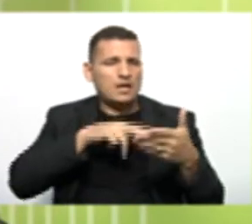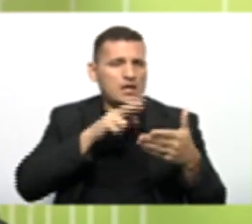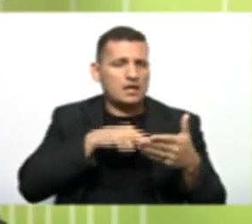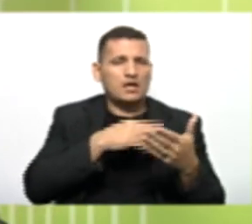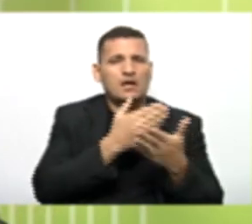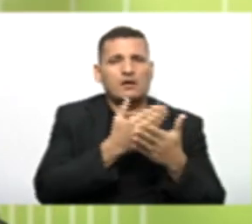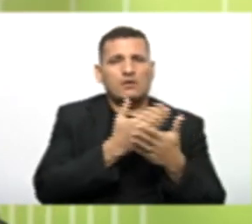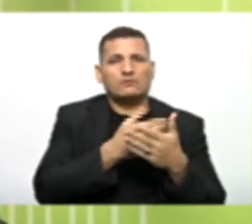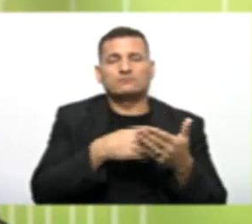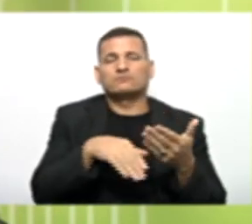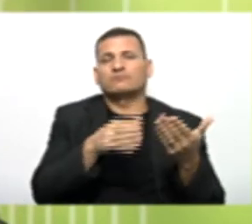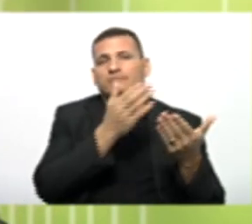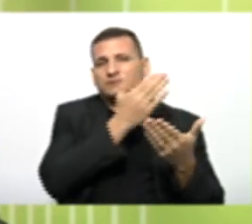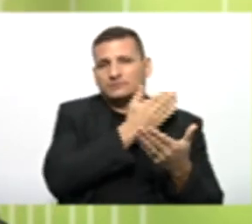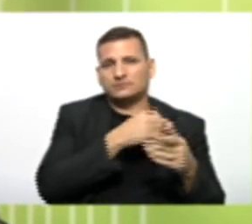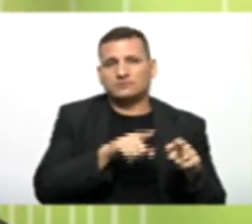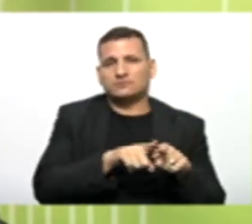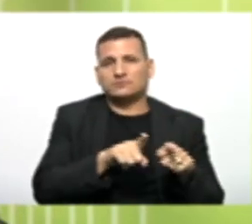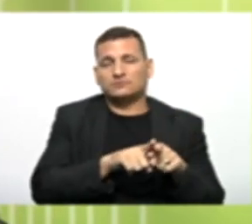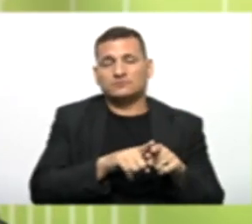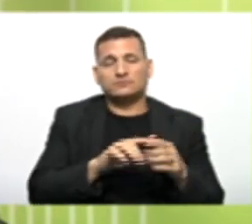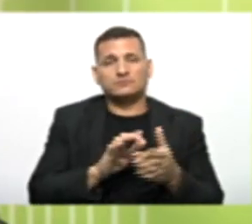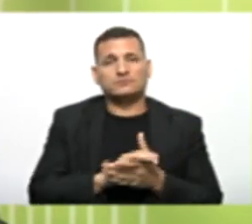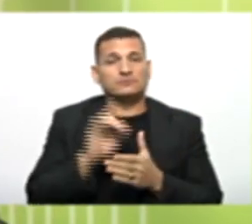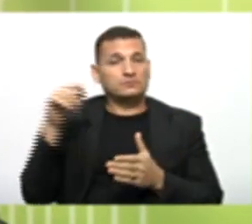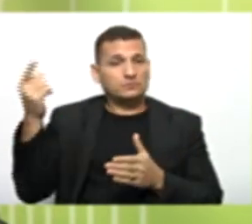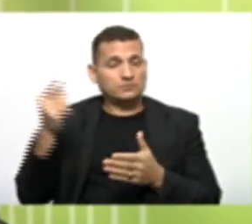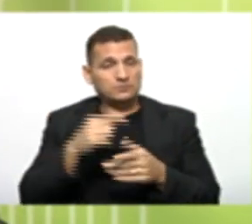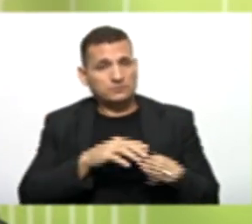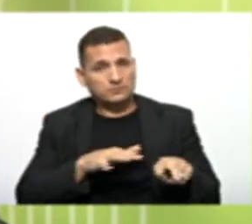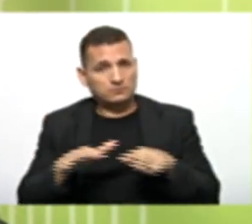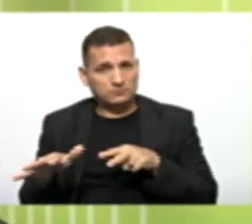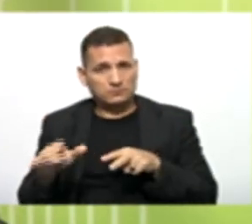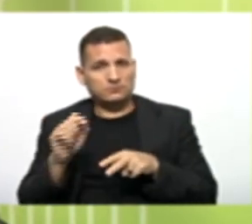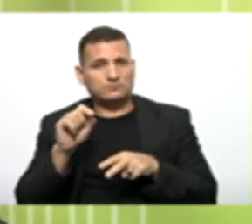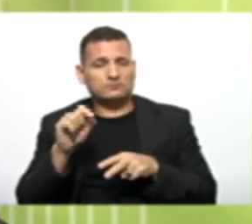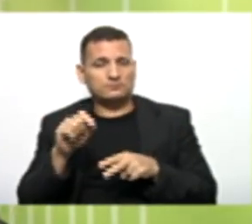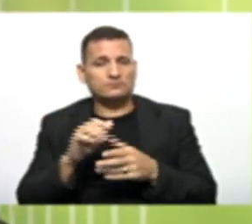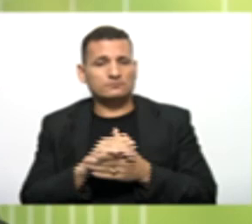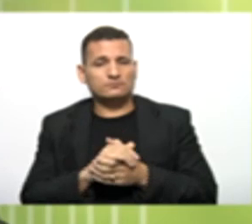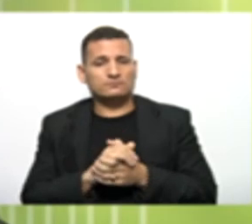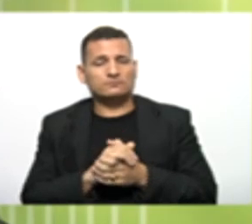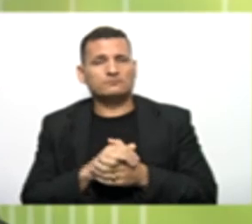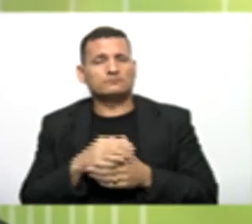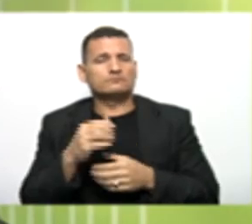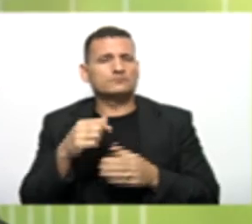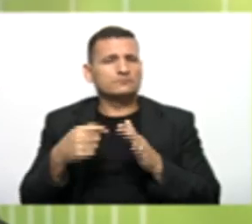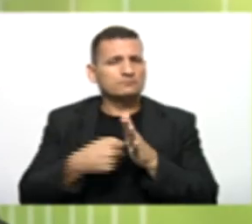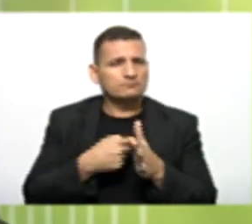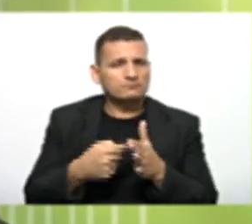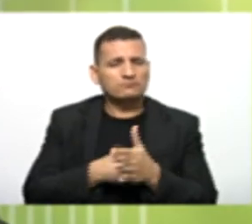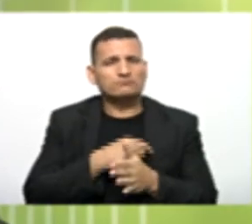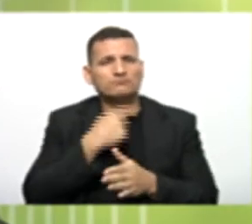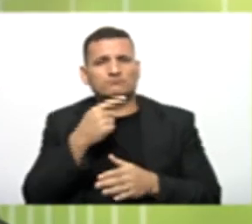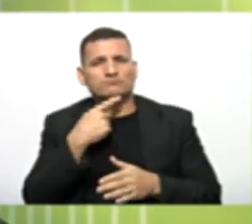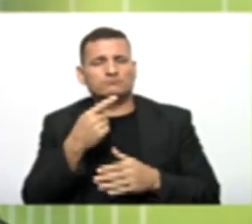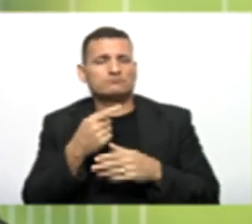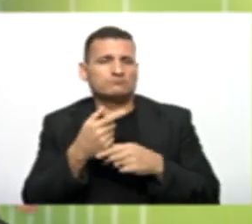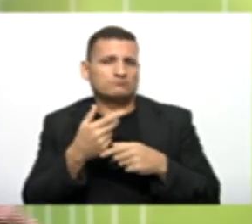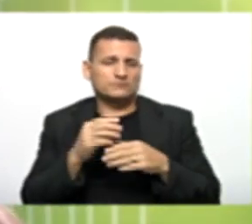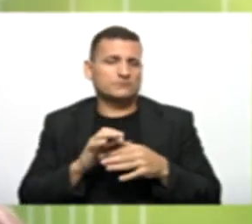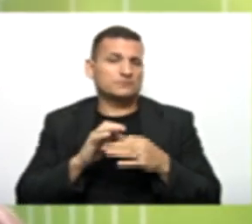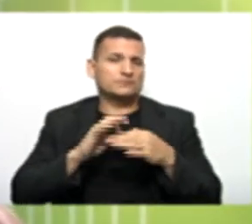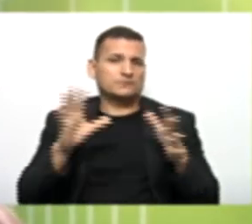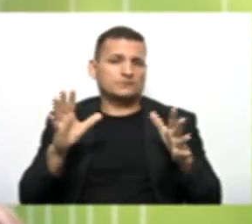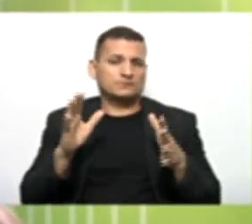as outras aulas Para que na semana que vem A gente consiga tirar Todos esses questionamentos Que vocês podem